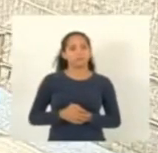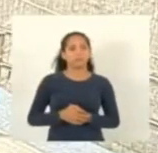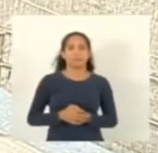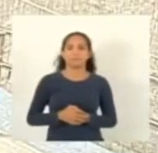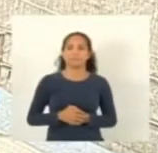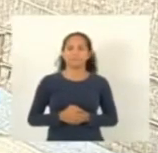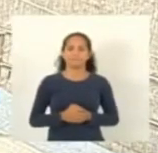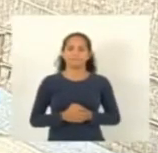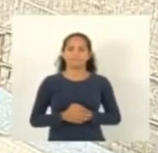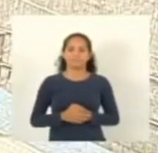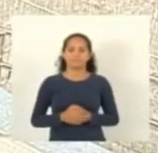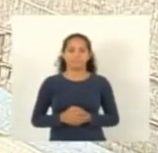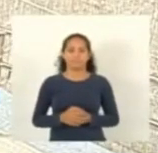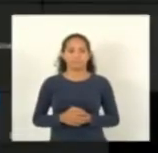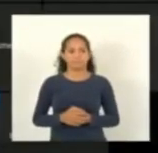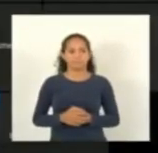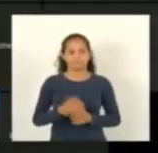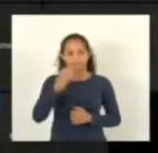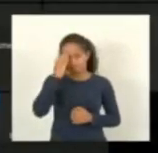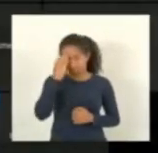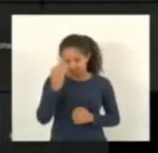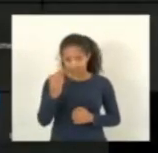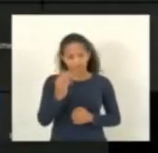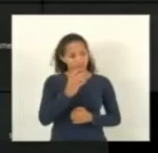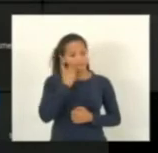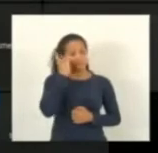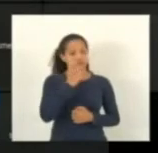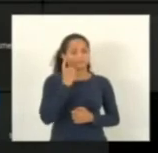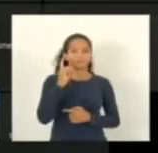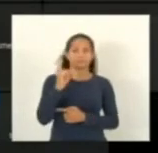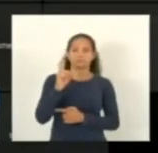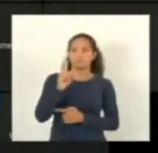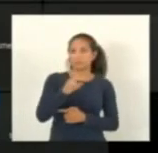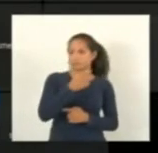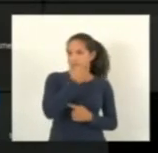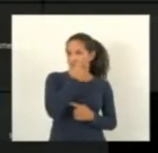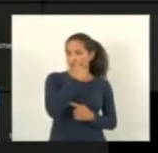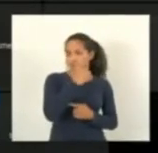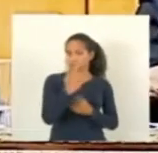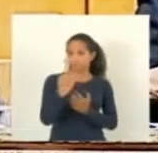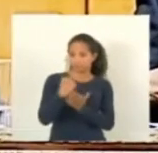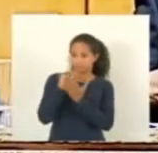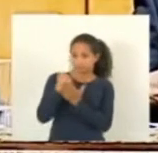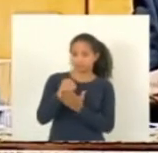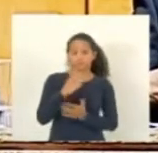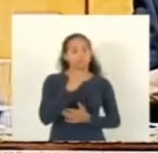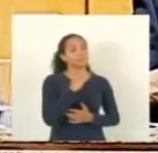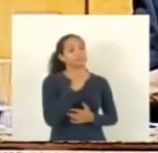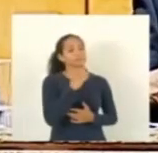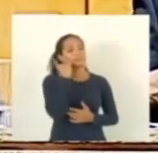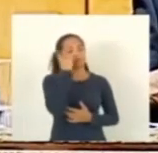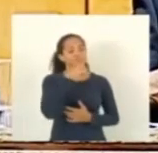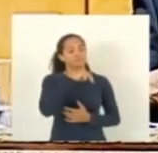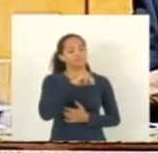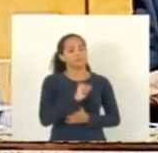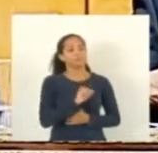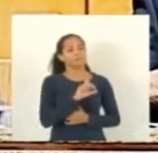Marcelo Santos obrigado Dari me auxilia por favor deputado Marcos Madureira